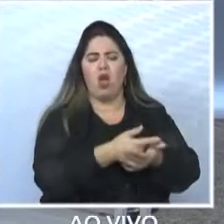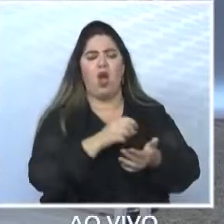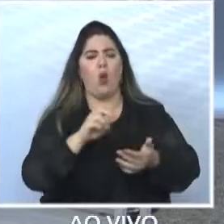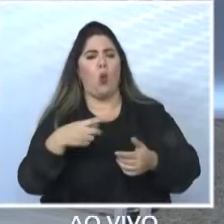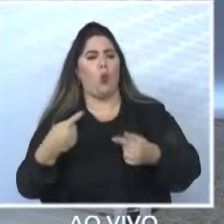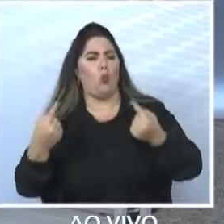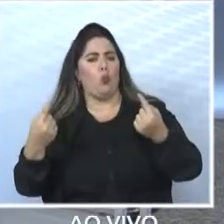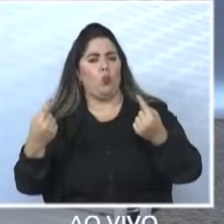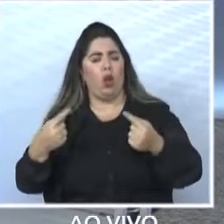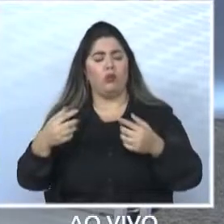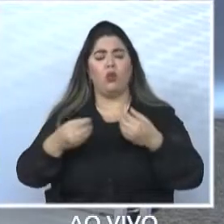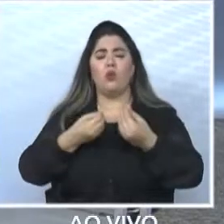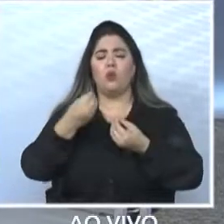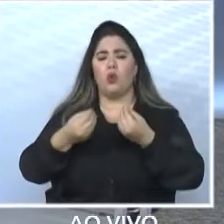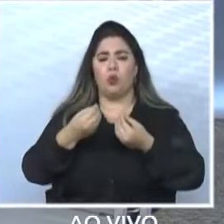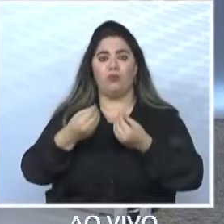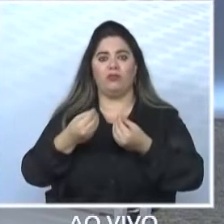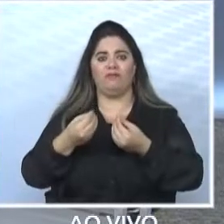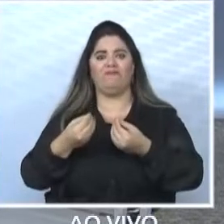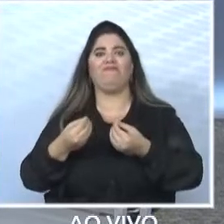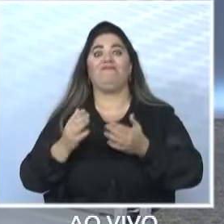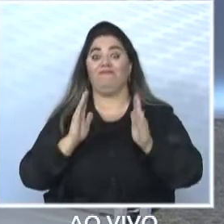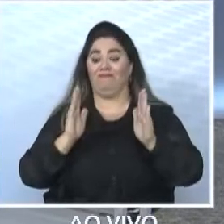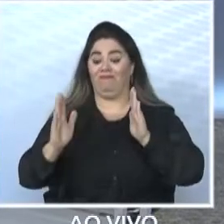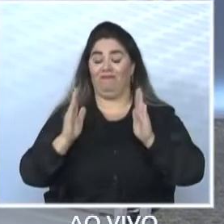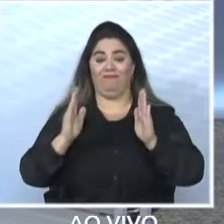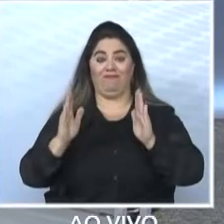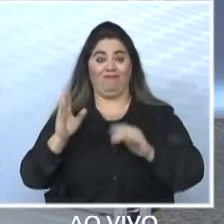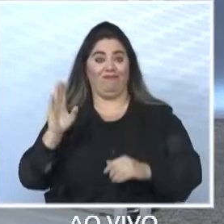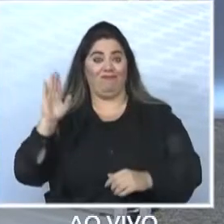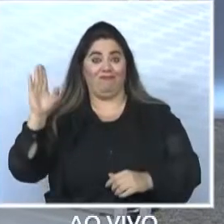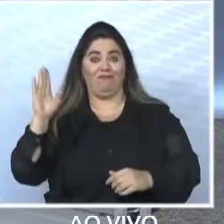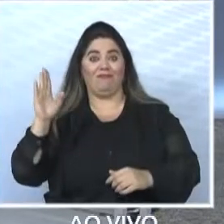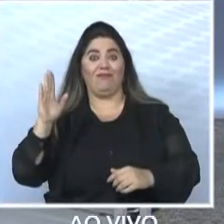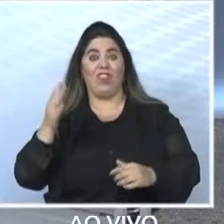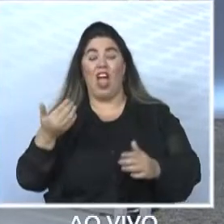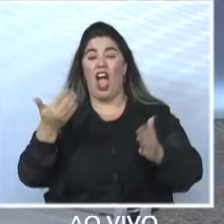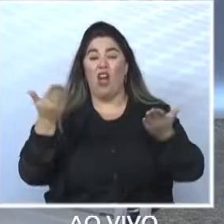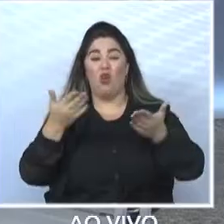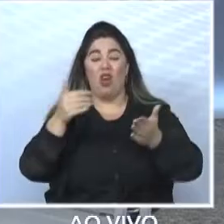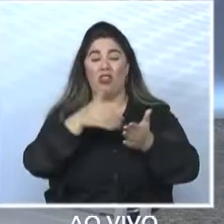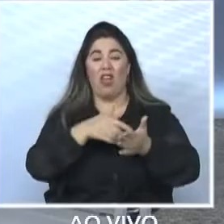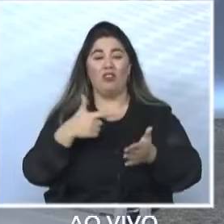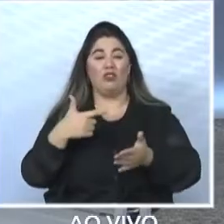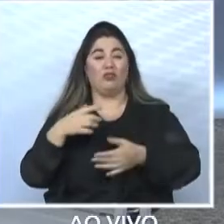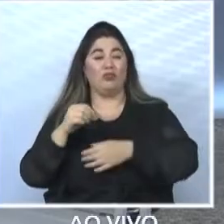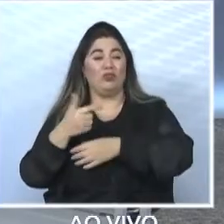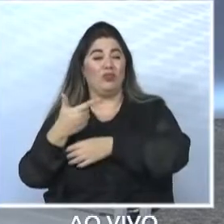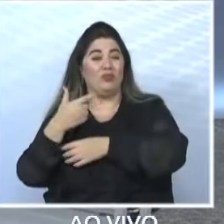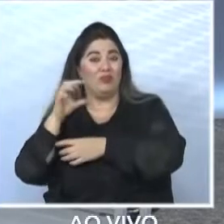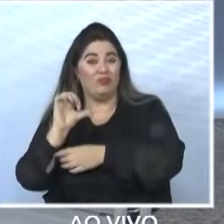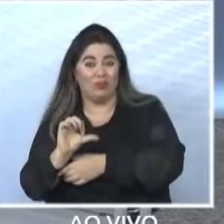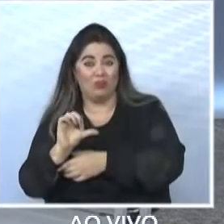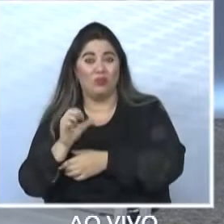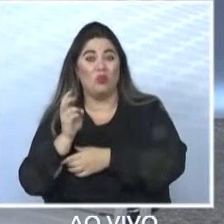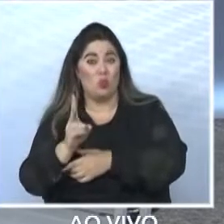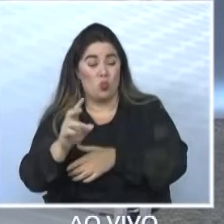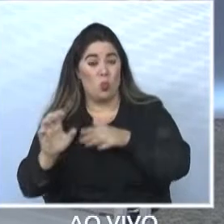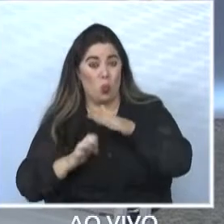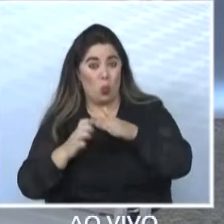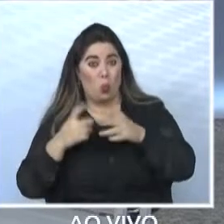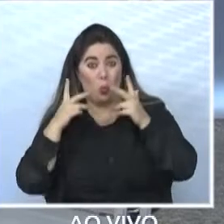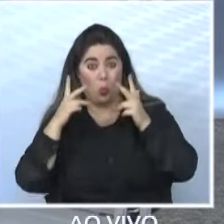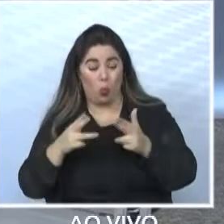nesse último mandato que passou, infelizmente, o contrato foi renovado até 2029. Caso ganhe o que o senhor pretende